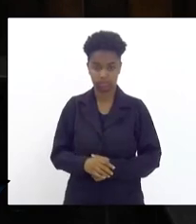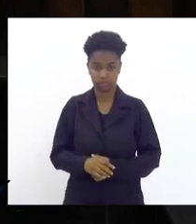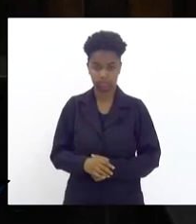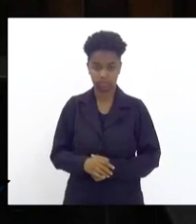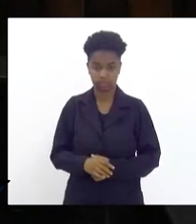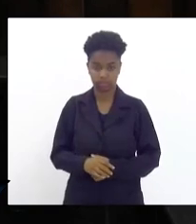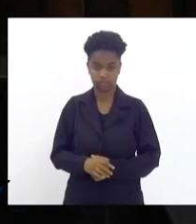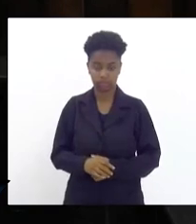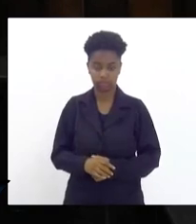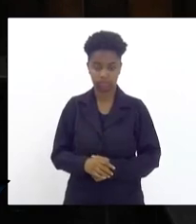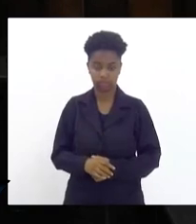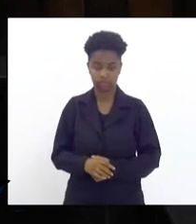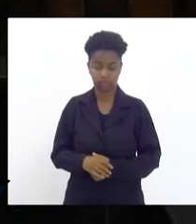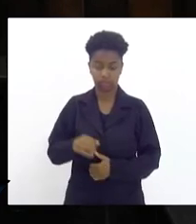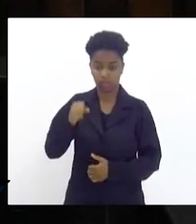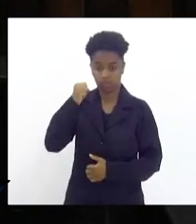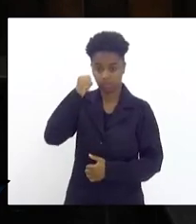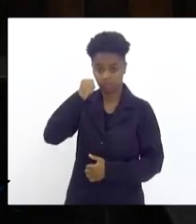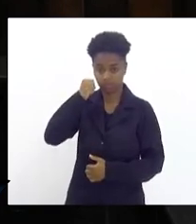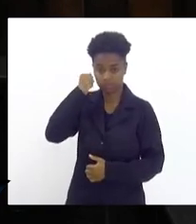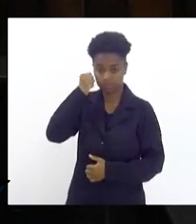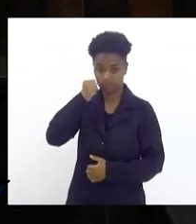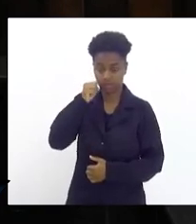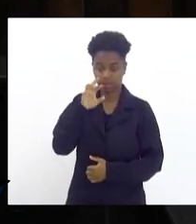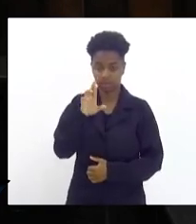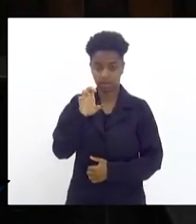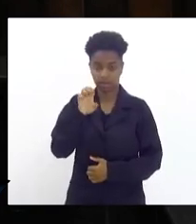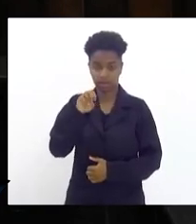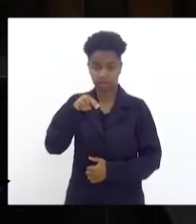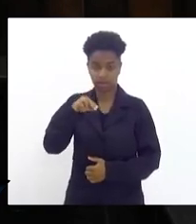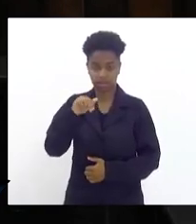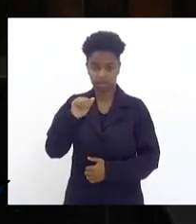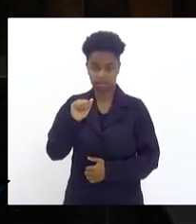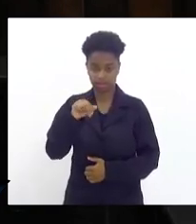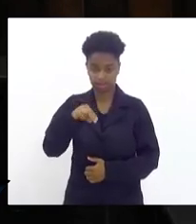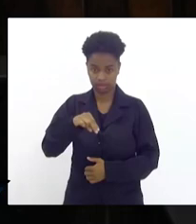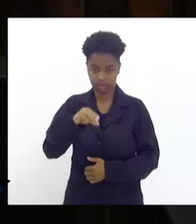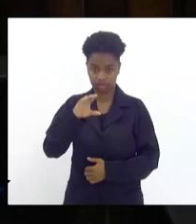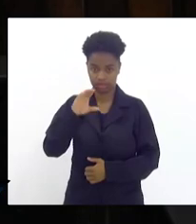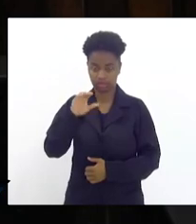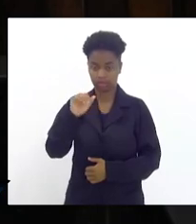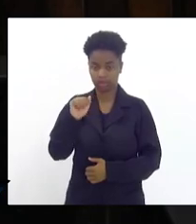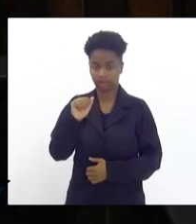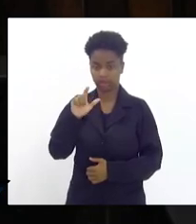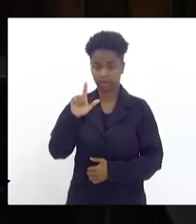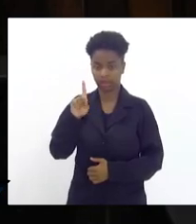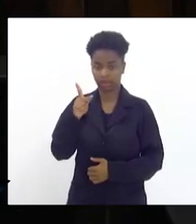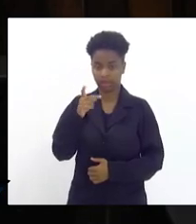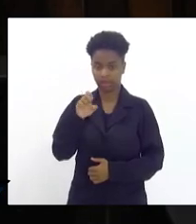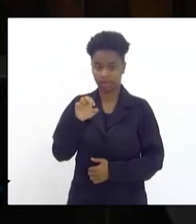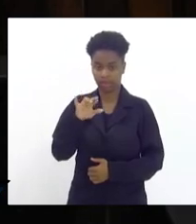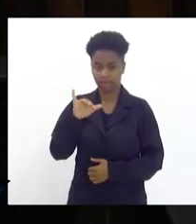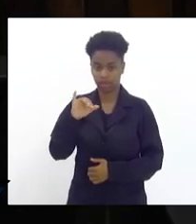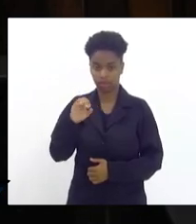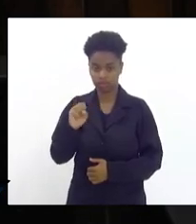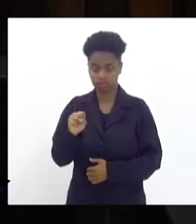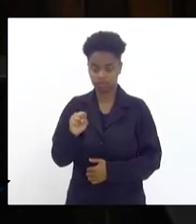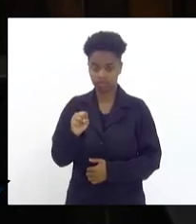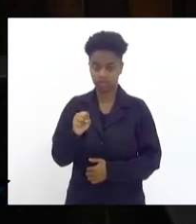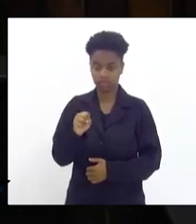o senador Renan Calheiros fez um Twitter